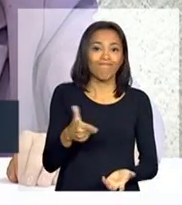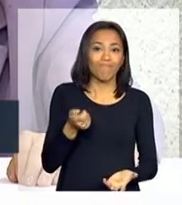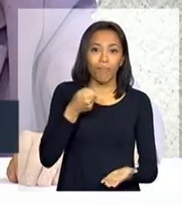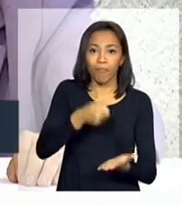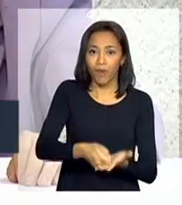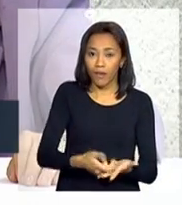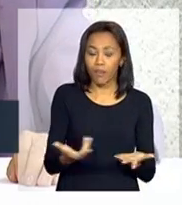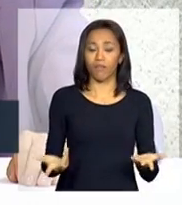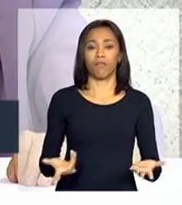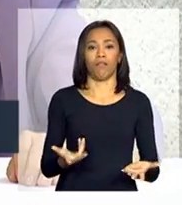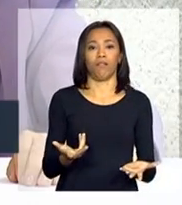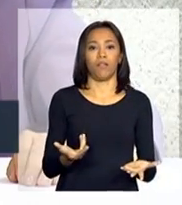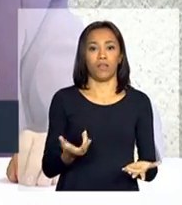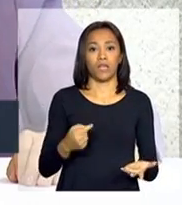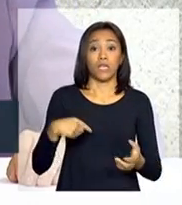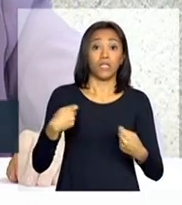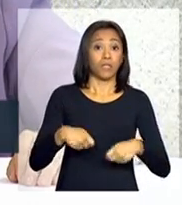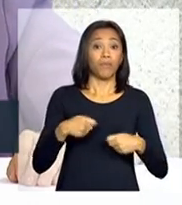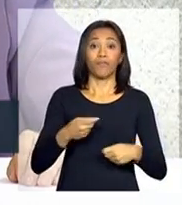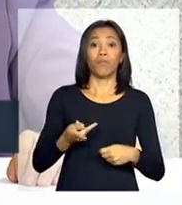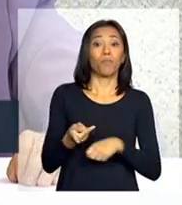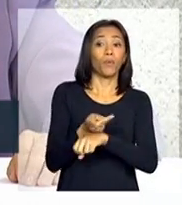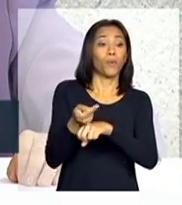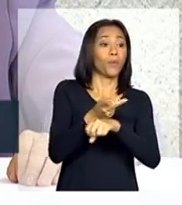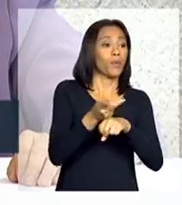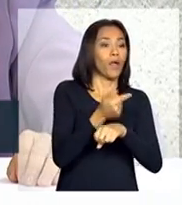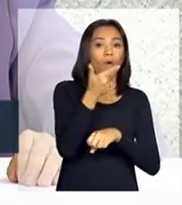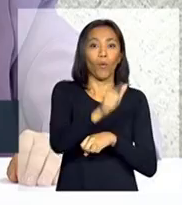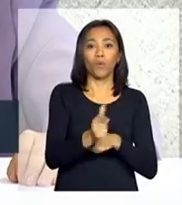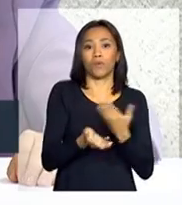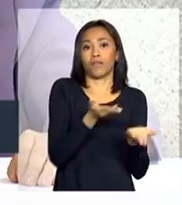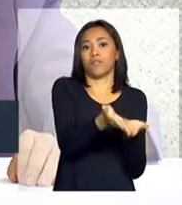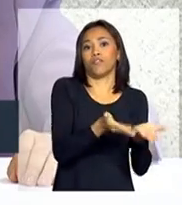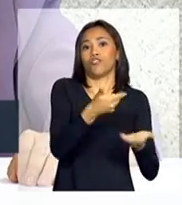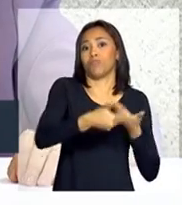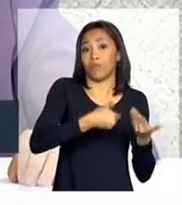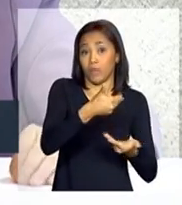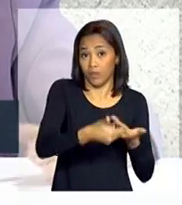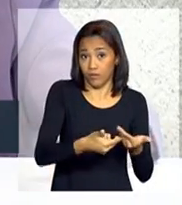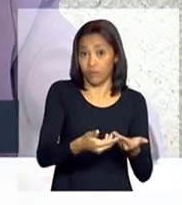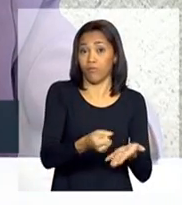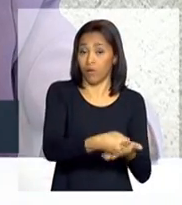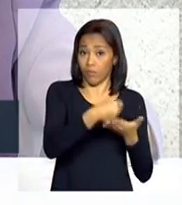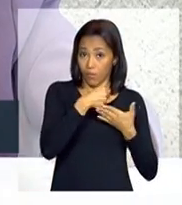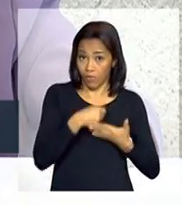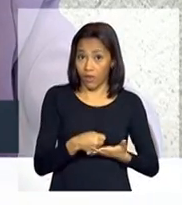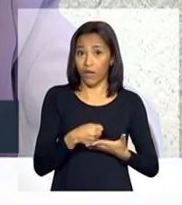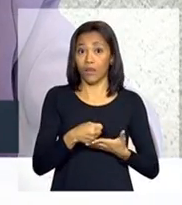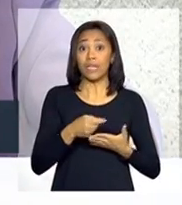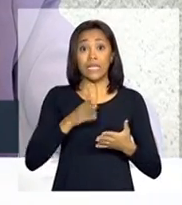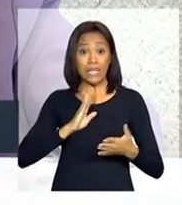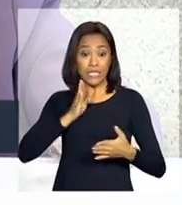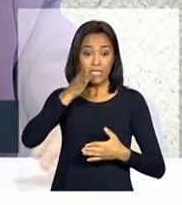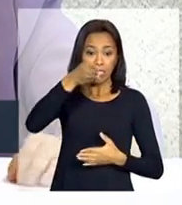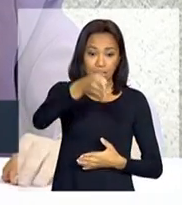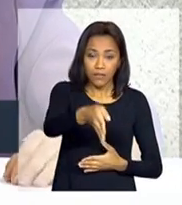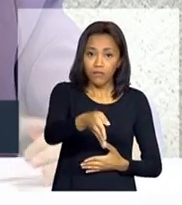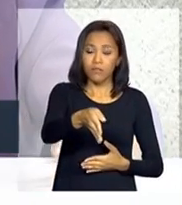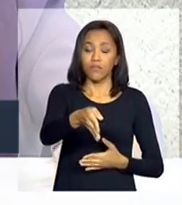para que ela vá em busca de um outro serviço de acolhimento nos centros de referência,